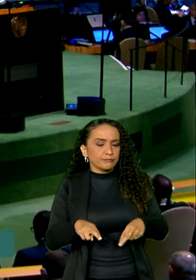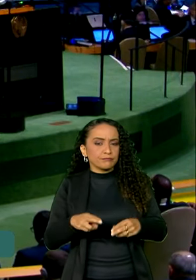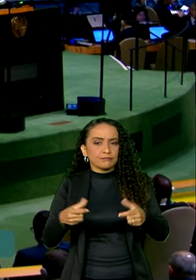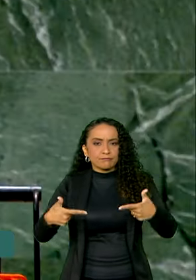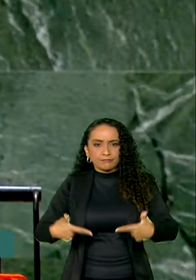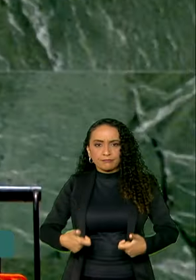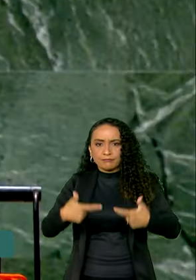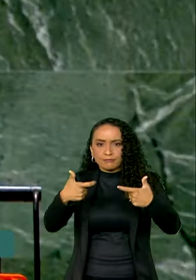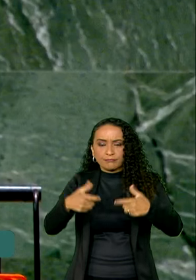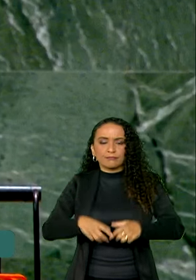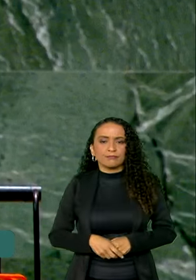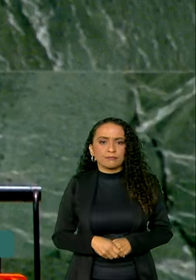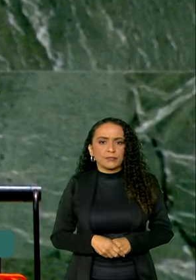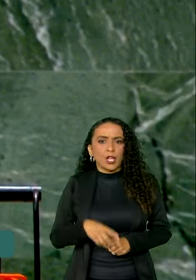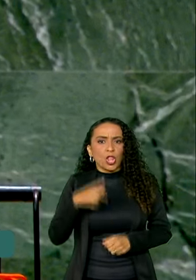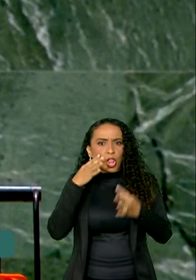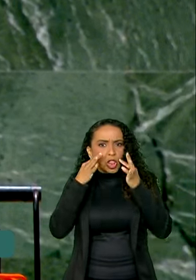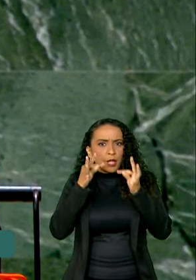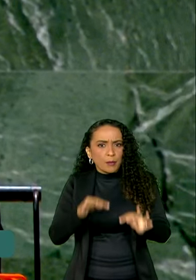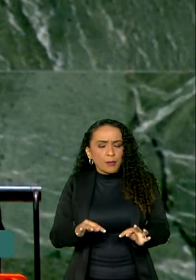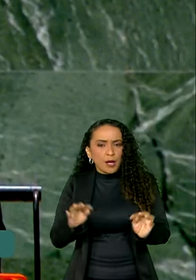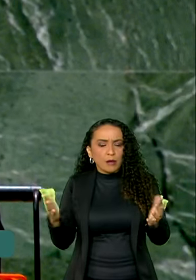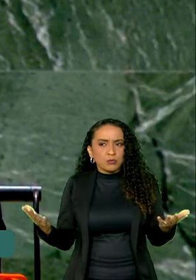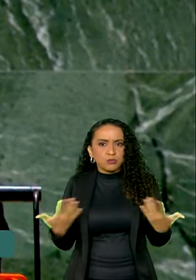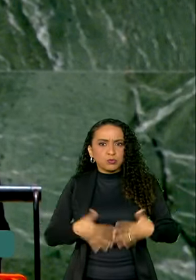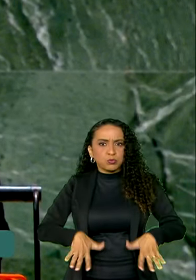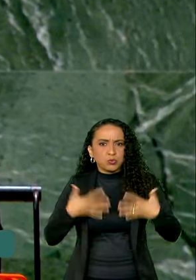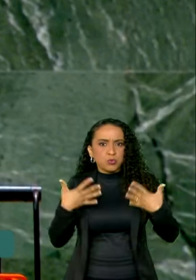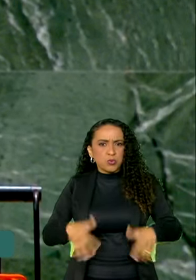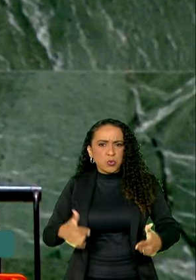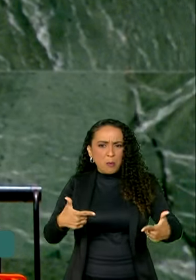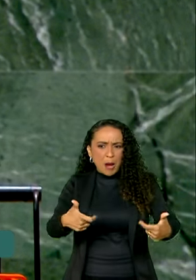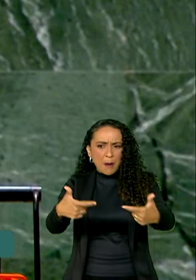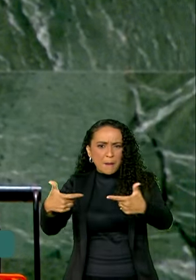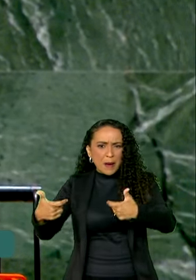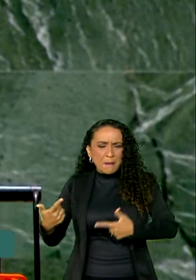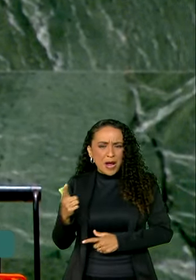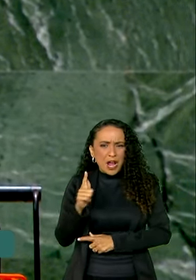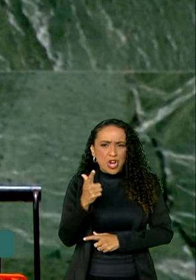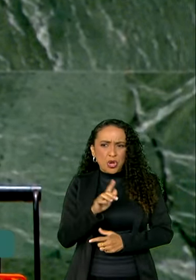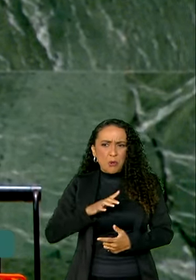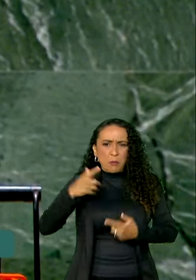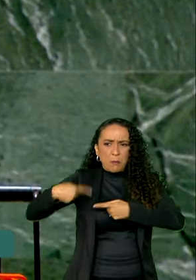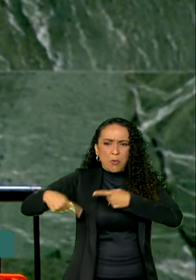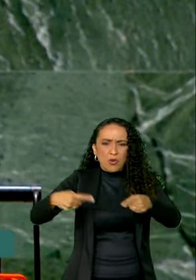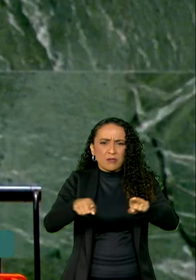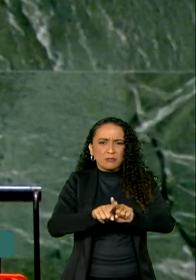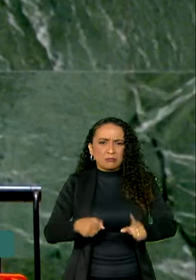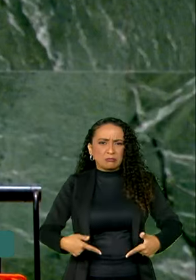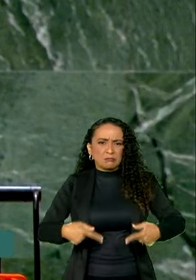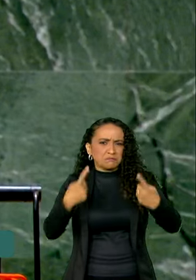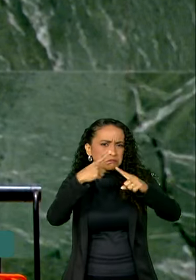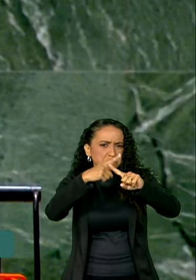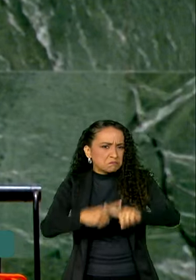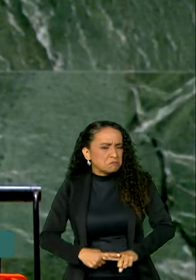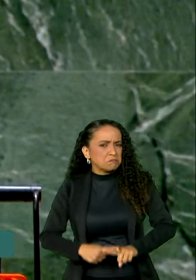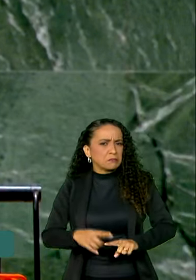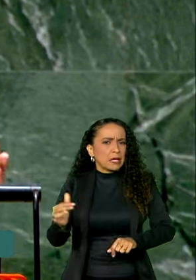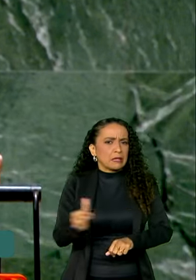armados. Testemunhamos a alarmante escalada de disputas geopolíticas e de rivalidades estratégicas.